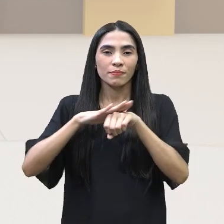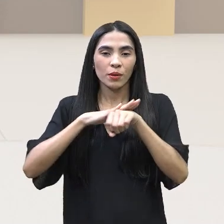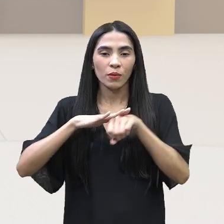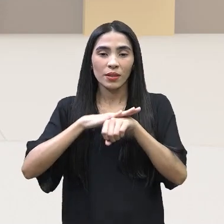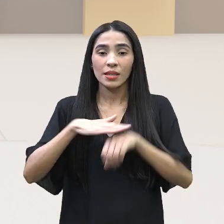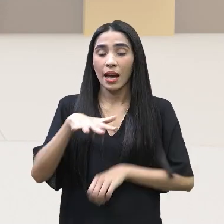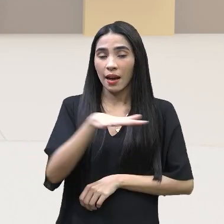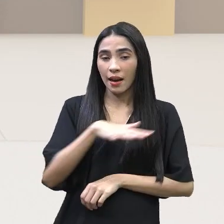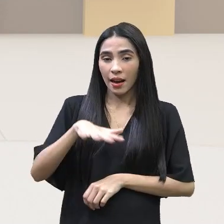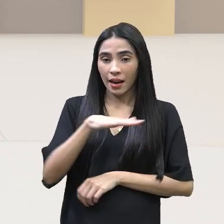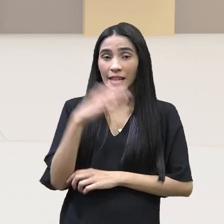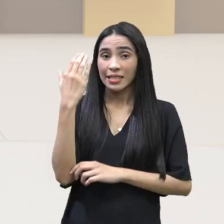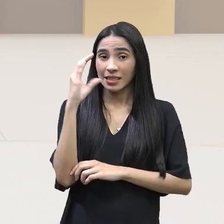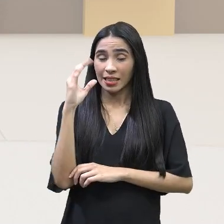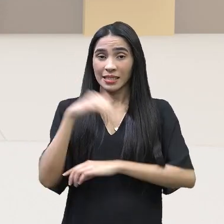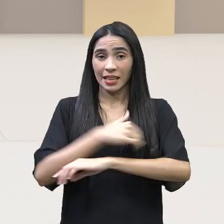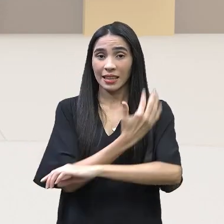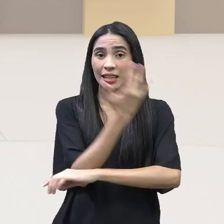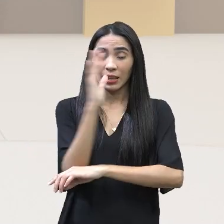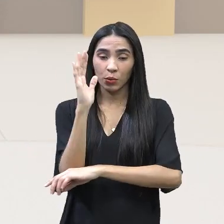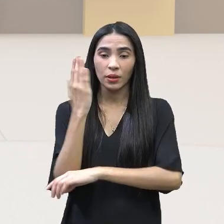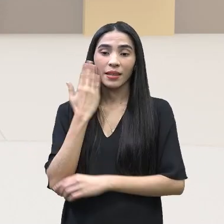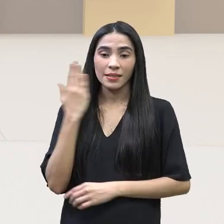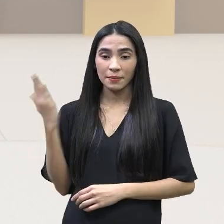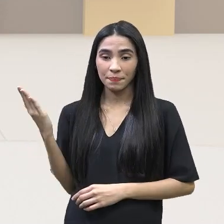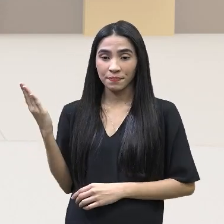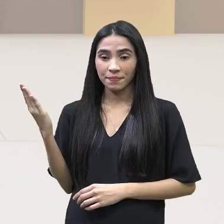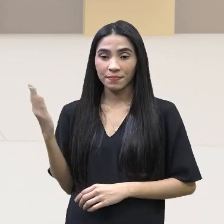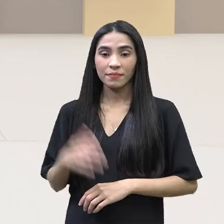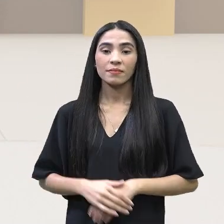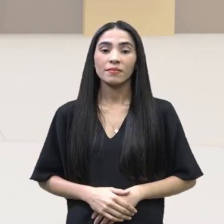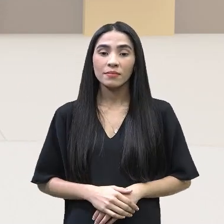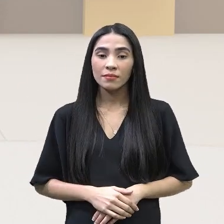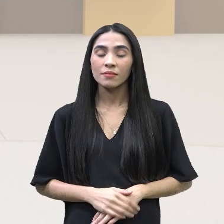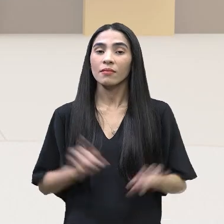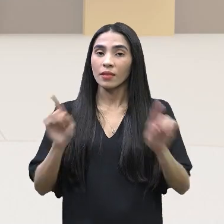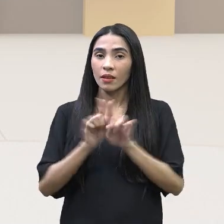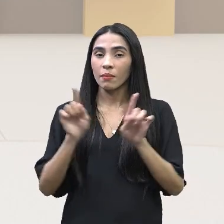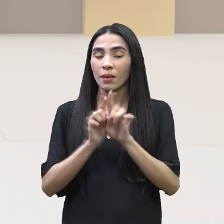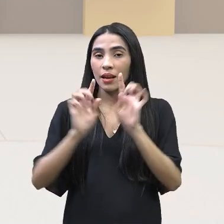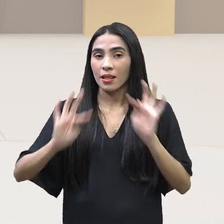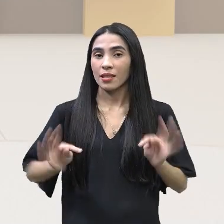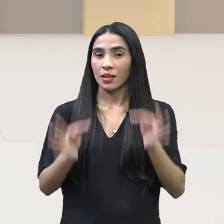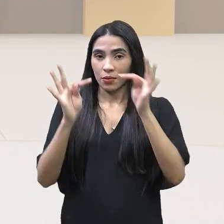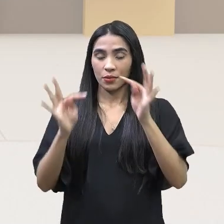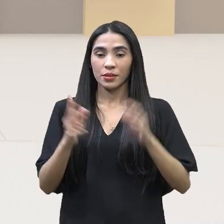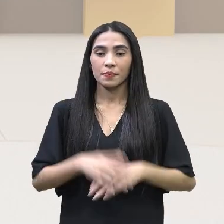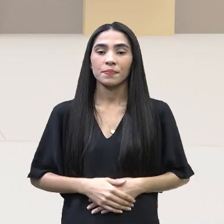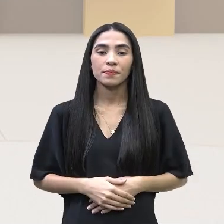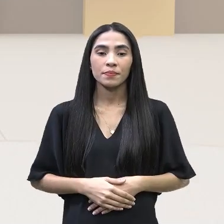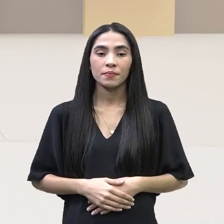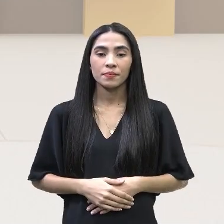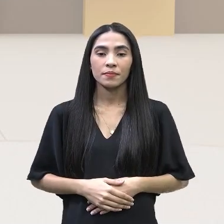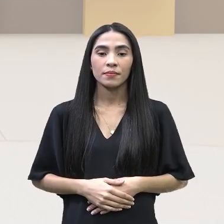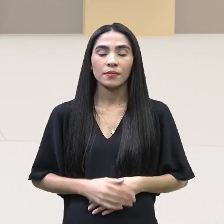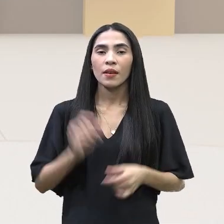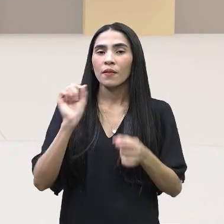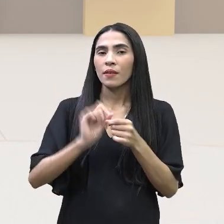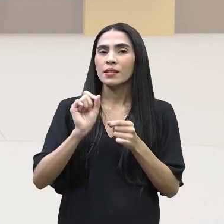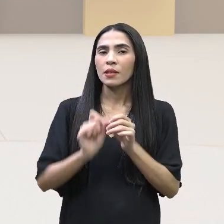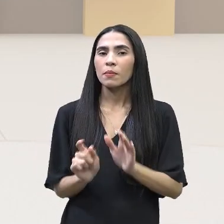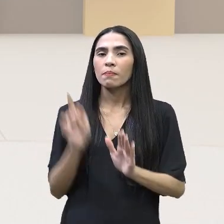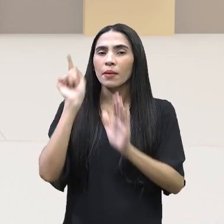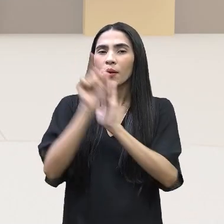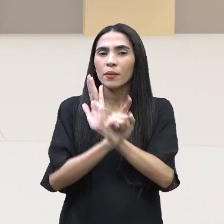na área de ciências, tá? De ciências da natureza e suas tecnologias. E nós vamos conversar fazendo uma